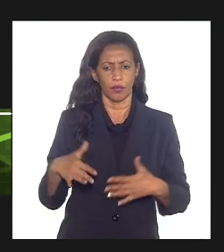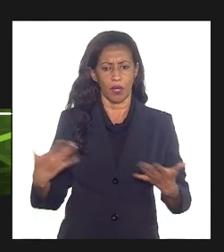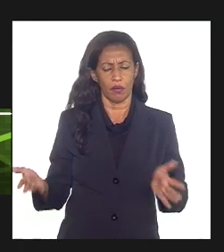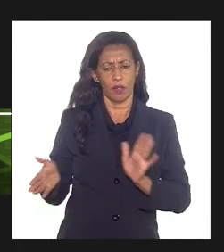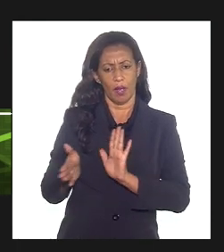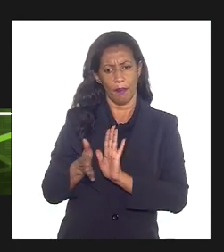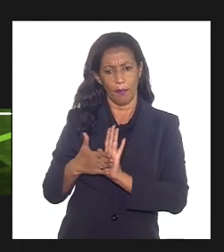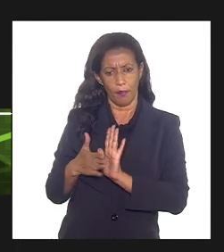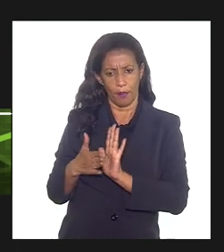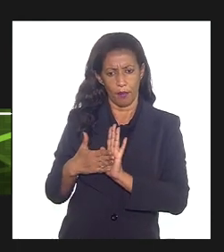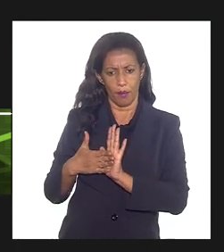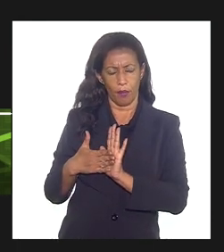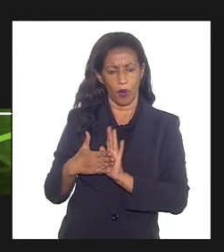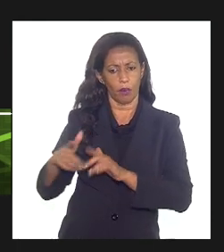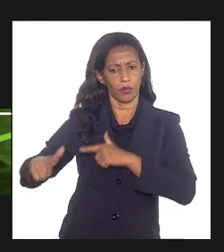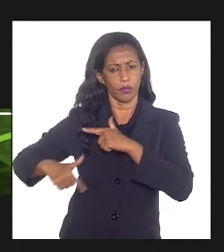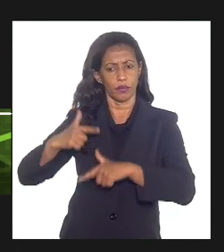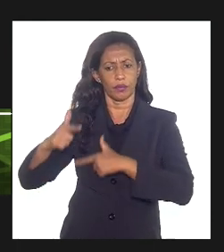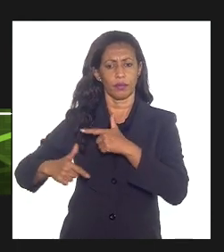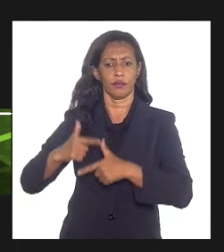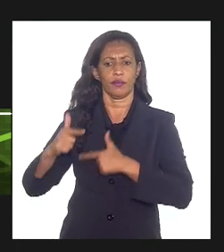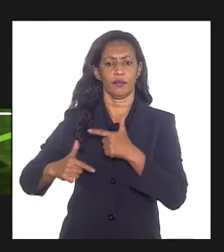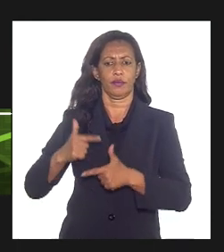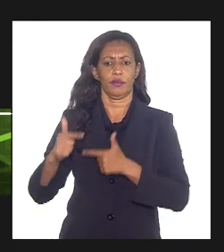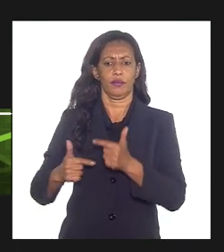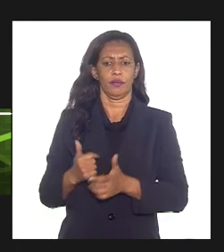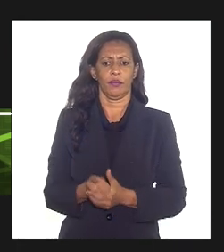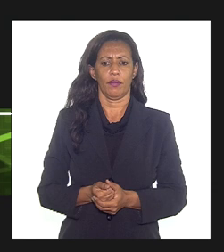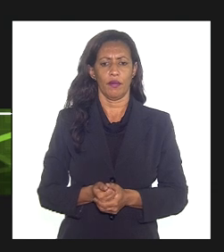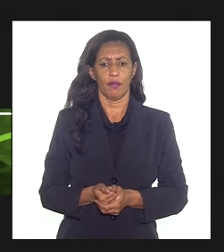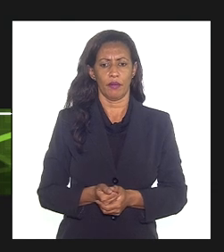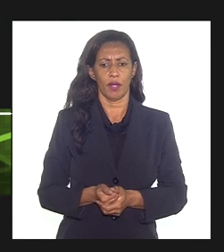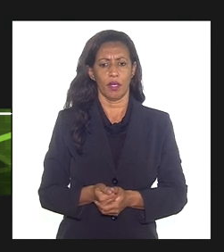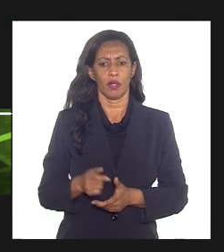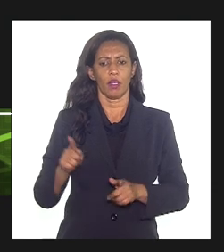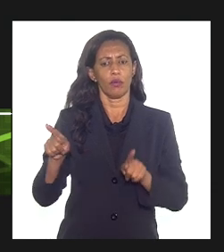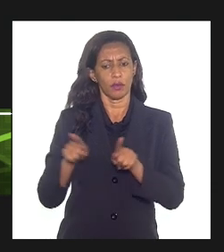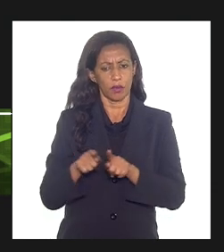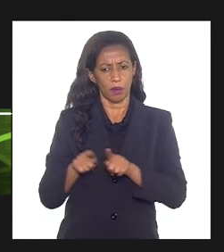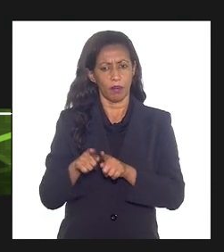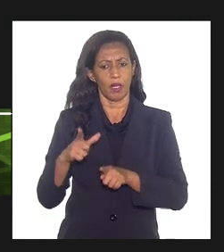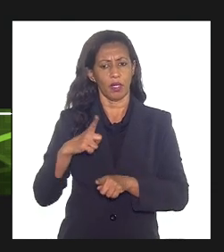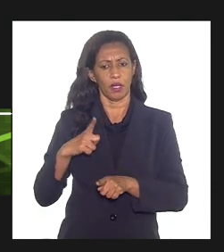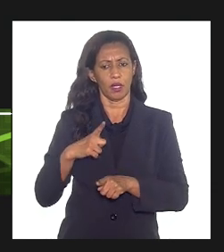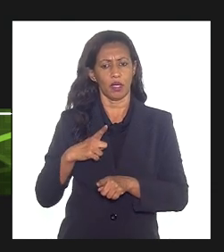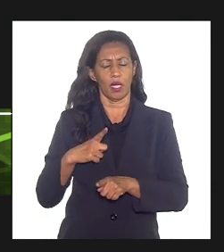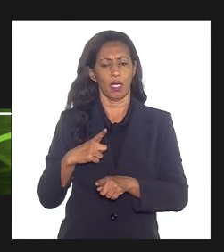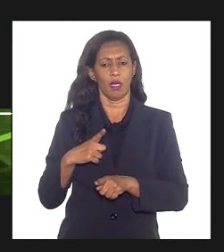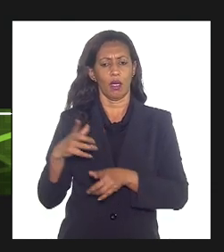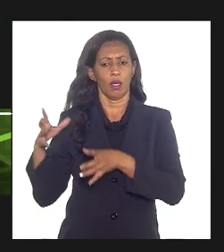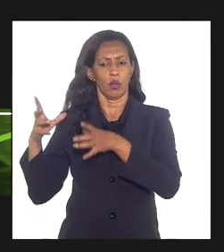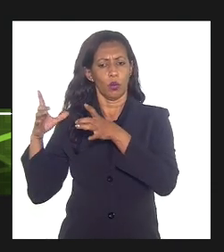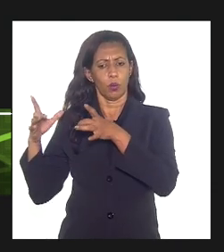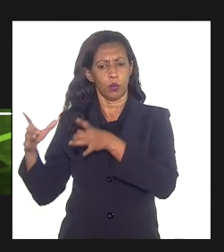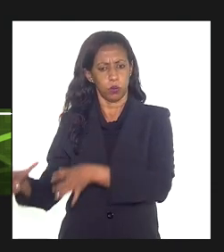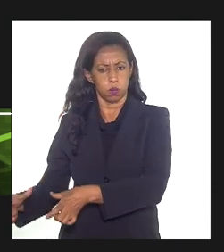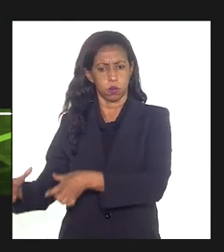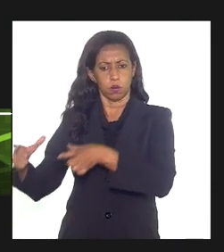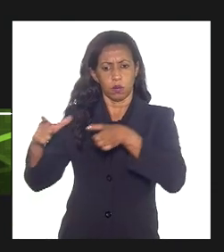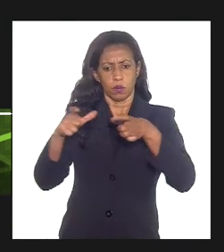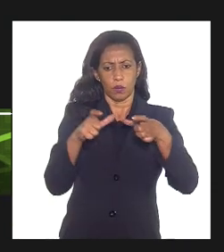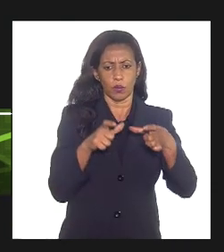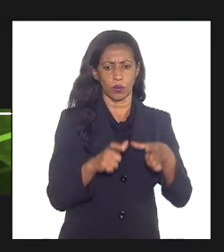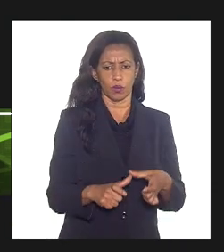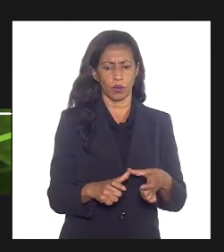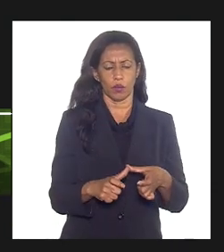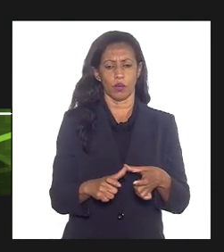próprio serviço de cimentação definitiva, então você tem também a retirada de instalações, seja de coleta, de produção,